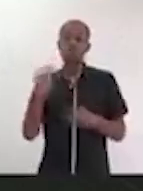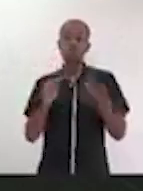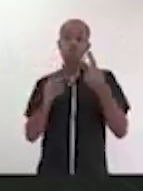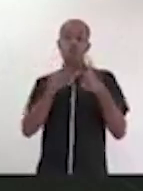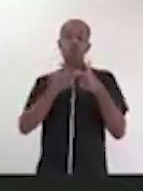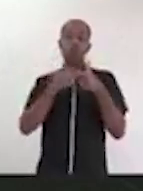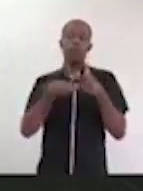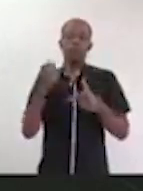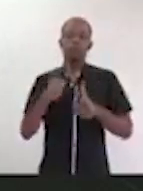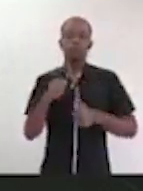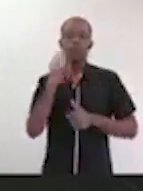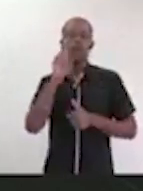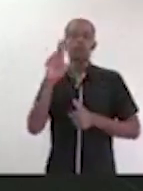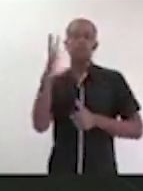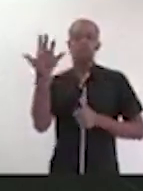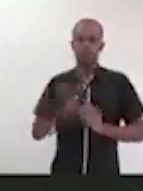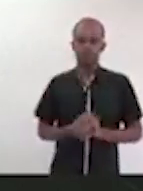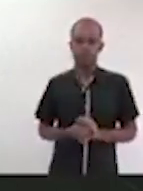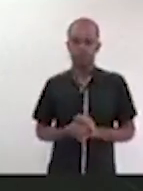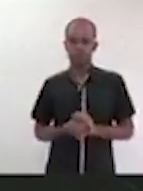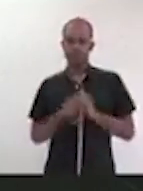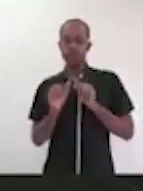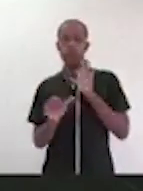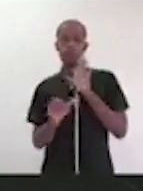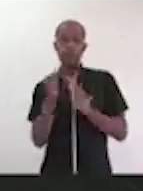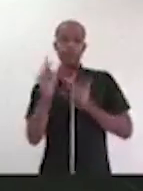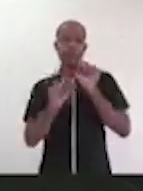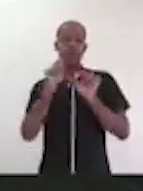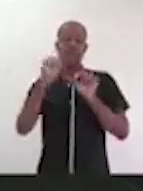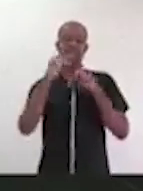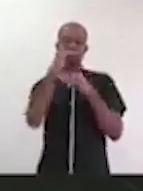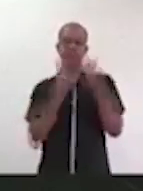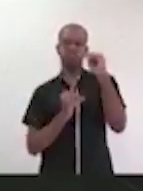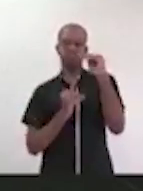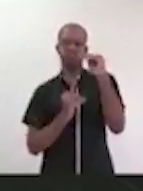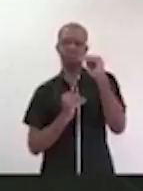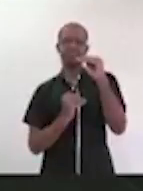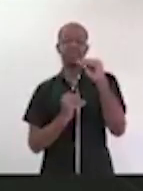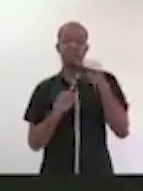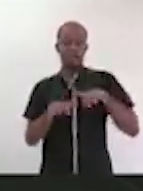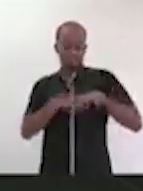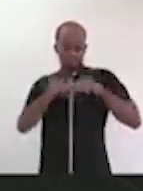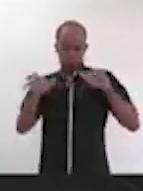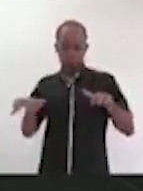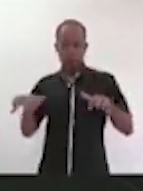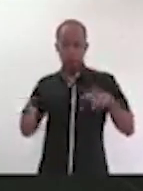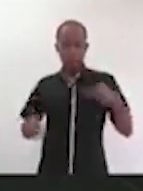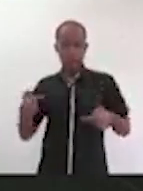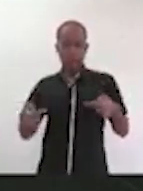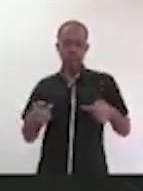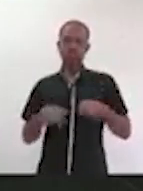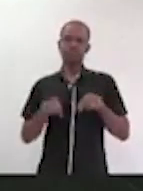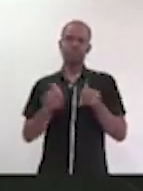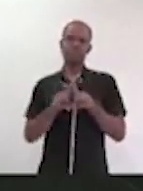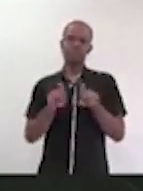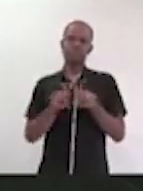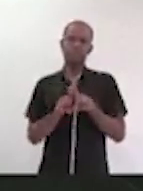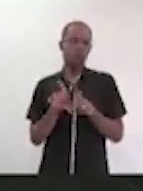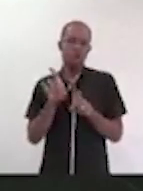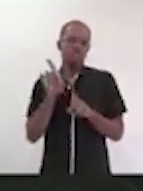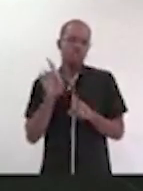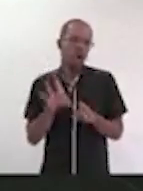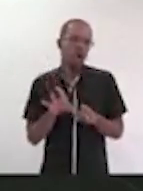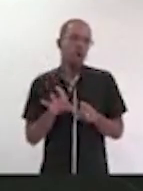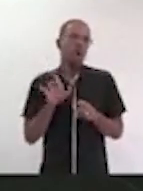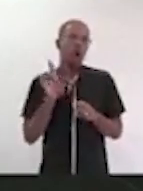resolver. O primeiro deles é a questão da desigualdade. essa polarização política é também, não somente, mas ela também